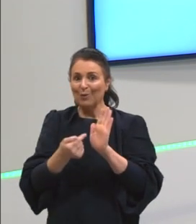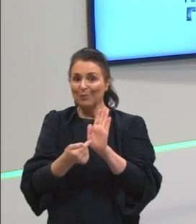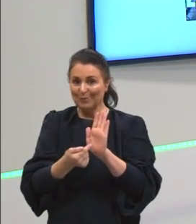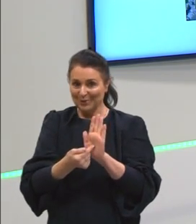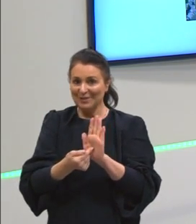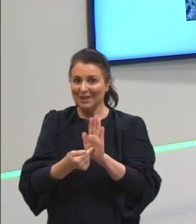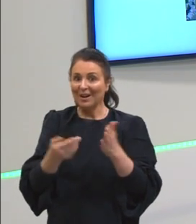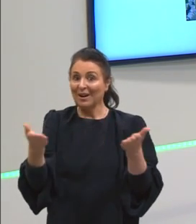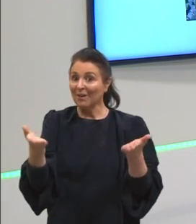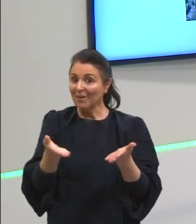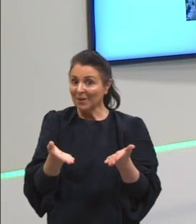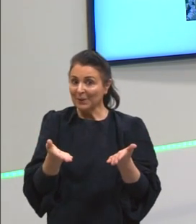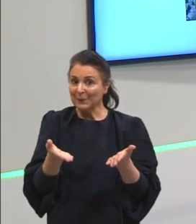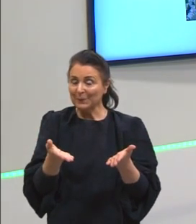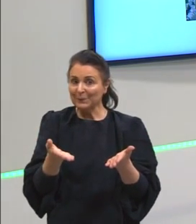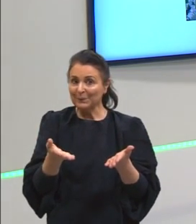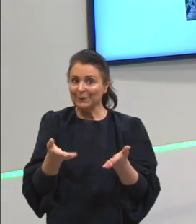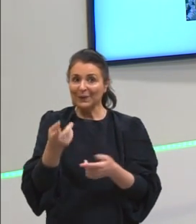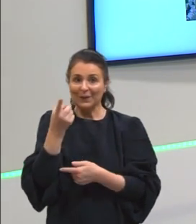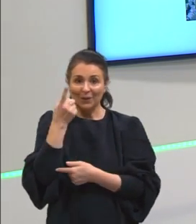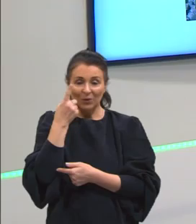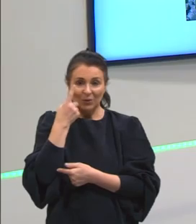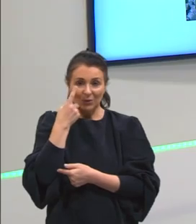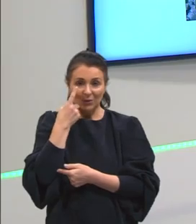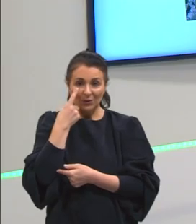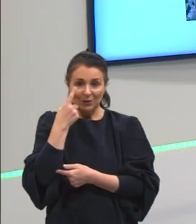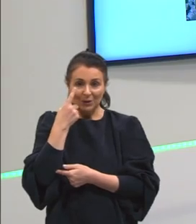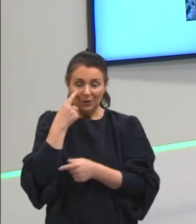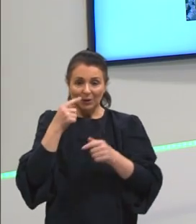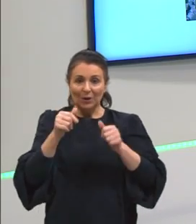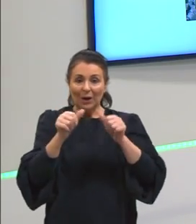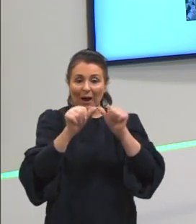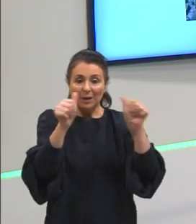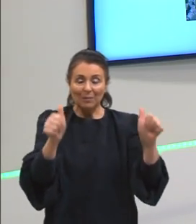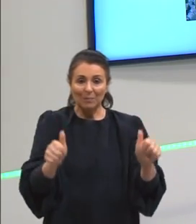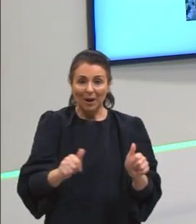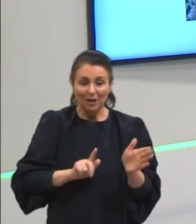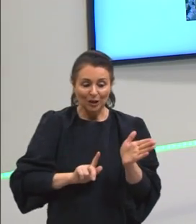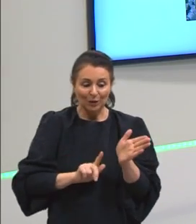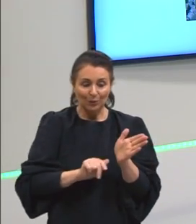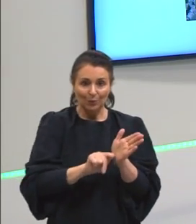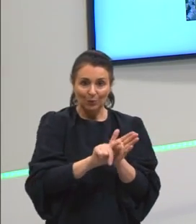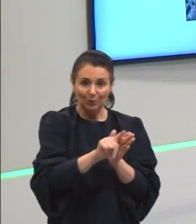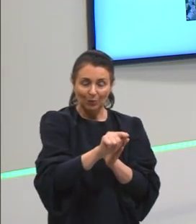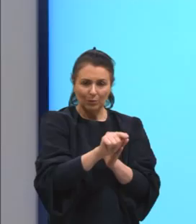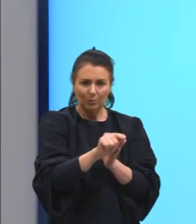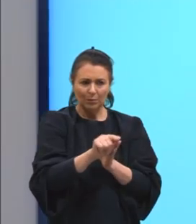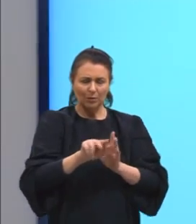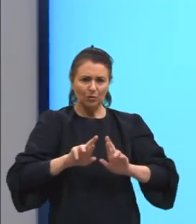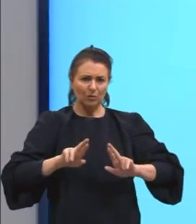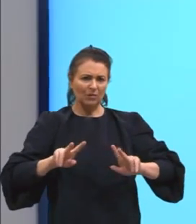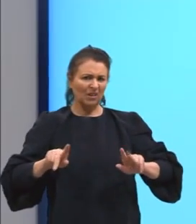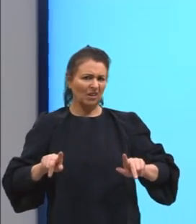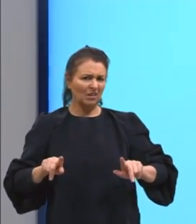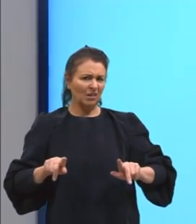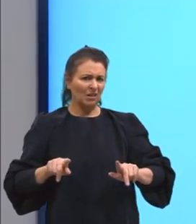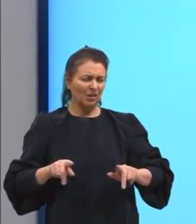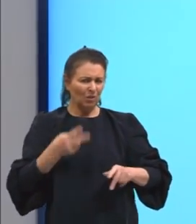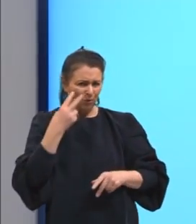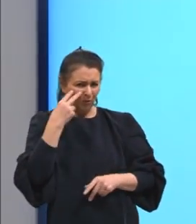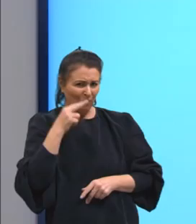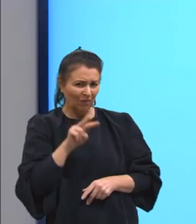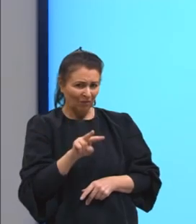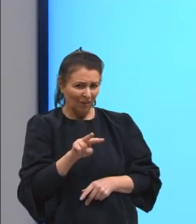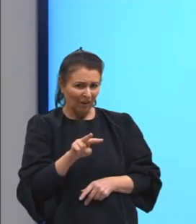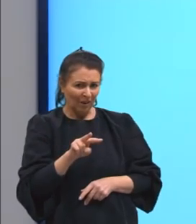na próxima slide, ó. Olha aí uma imagem do Google. Tu consegue diferenciar os municípios? Não, né, a gente